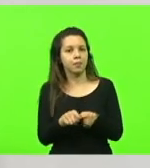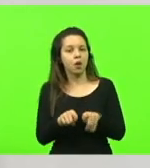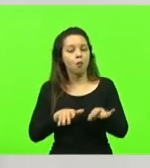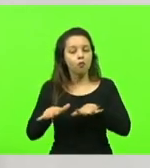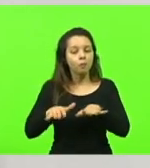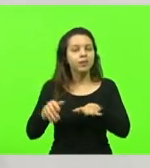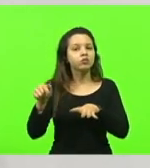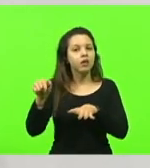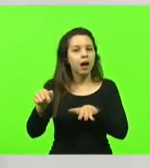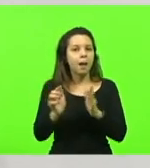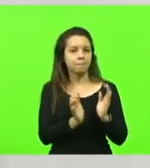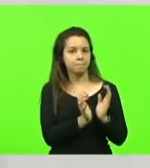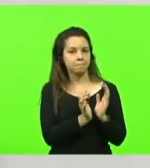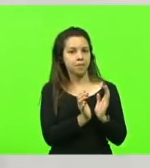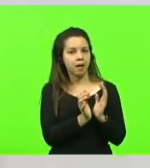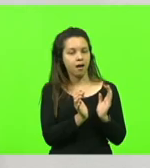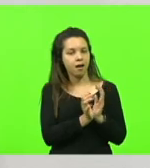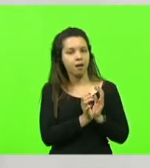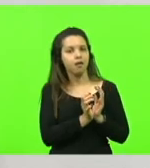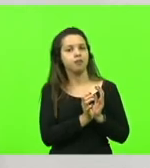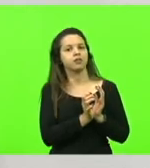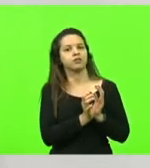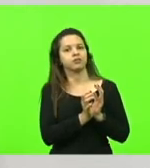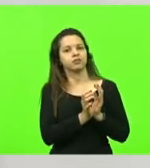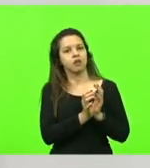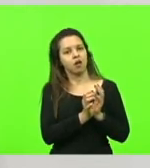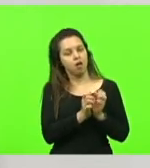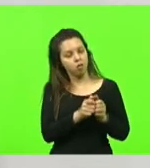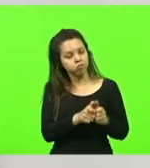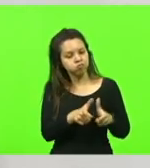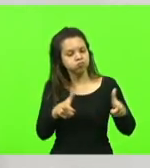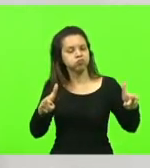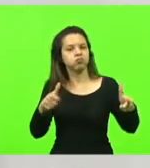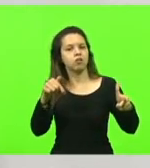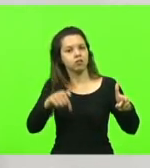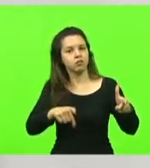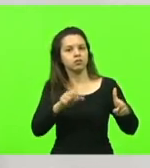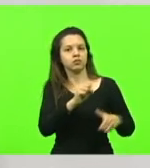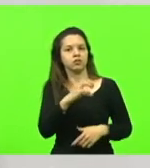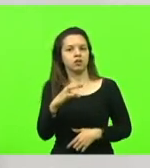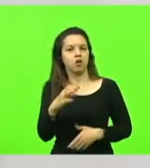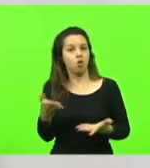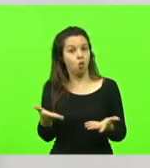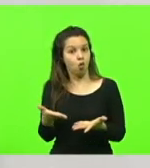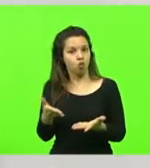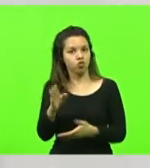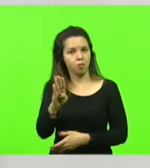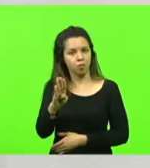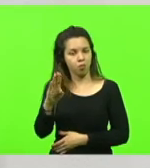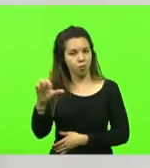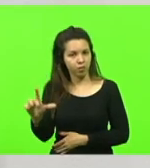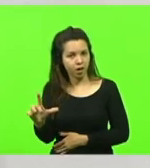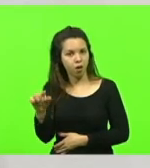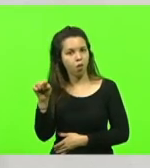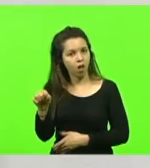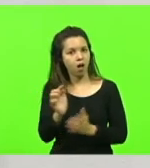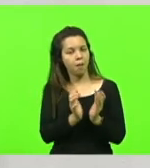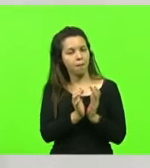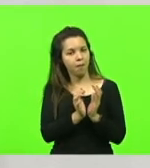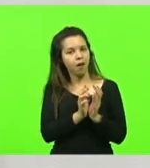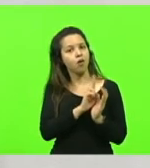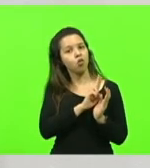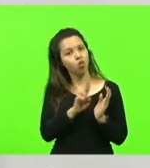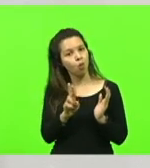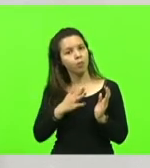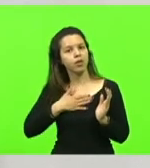ali despertou em Santa Catarina. Hoje, APAI de Blumenau, tem o nome da minha falecida mãe, e,